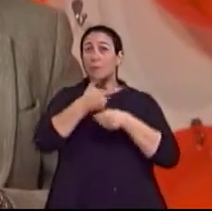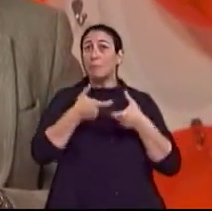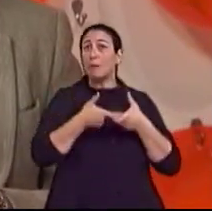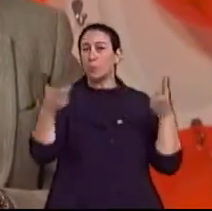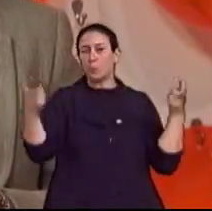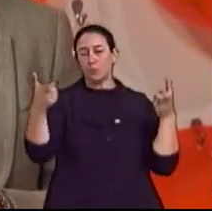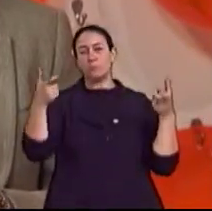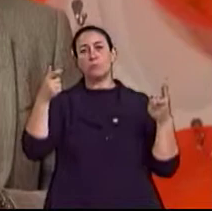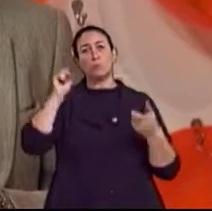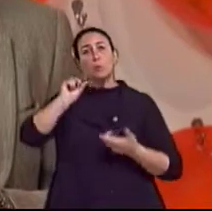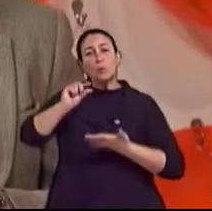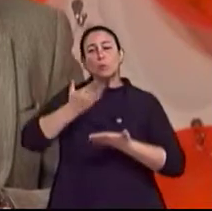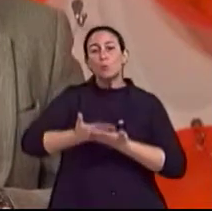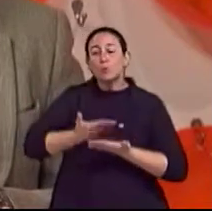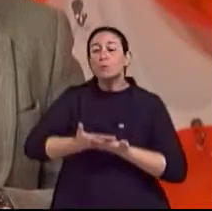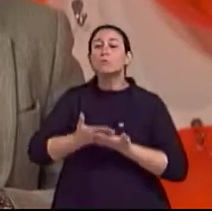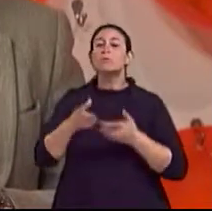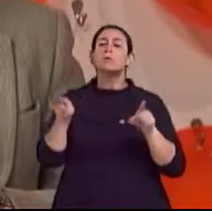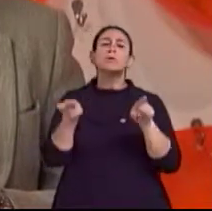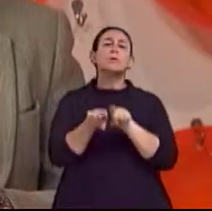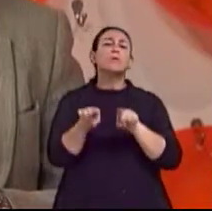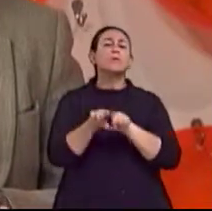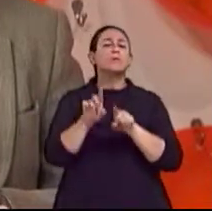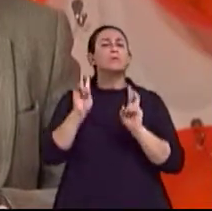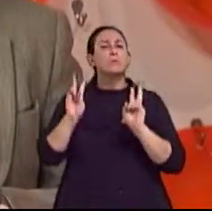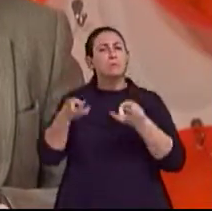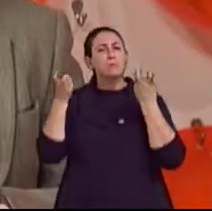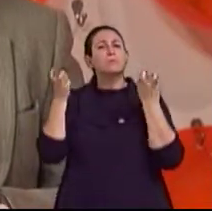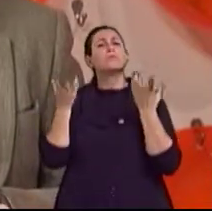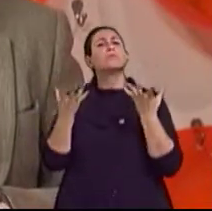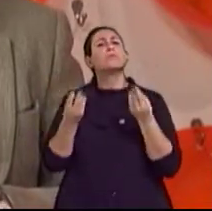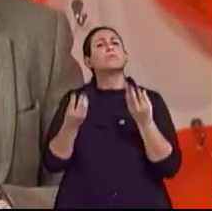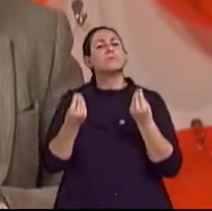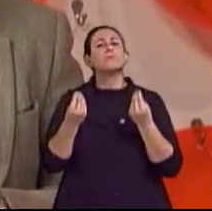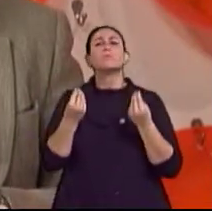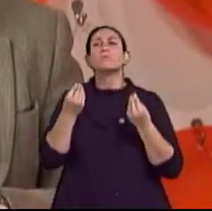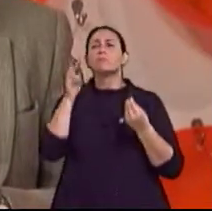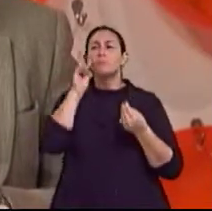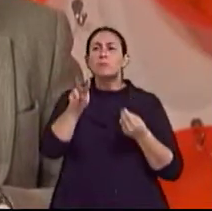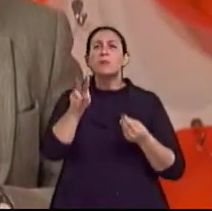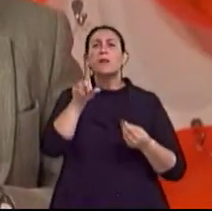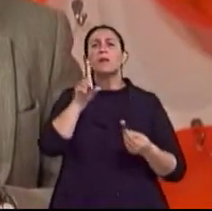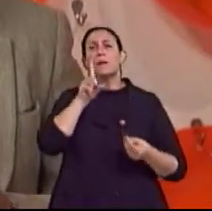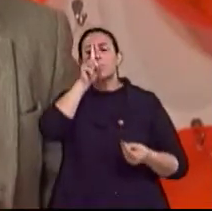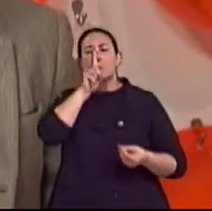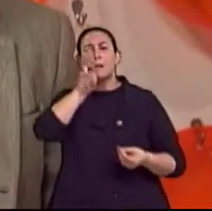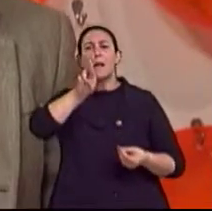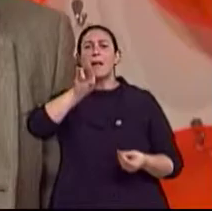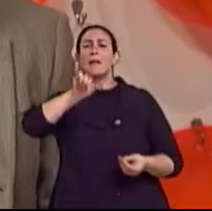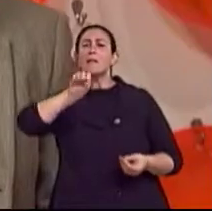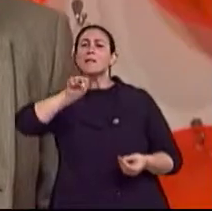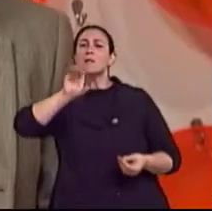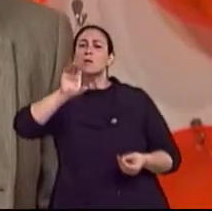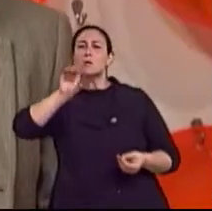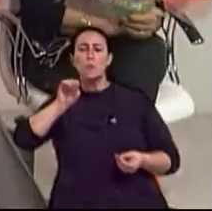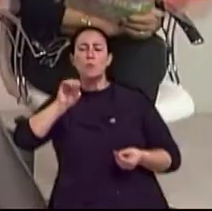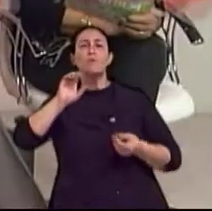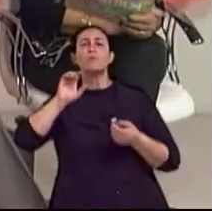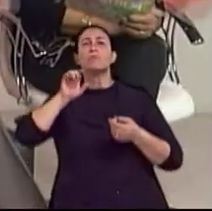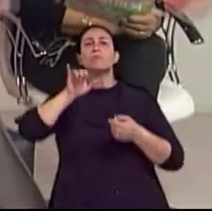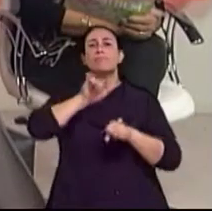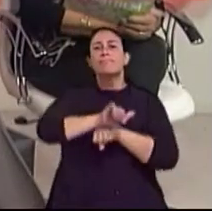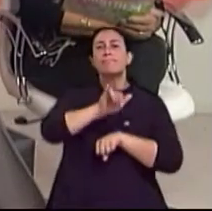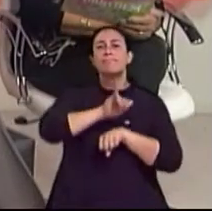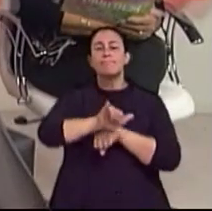e a nossa alta prevalência, frequência de fatores de risco cérebro-vasculares, né?